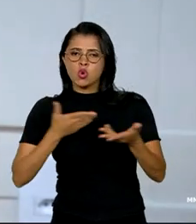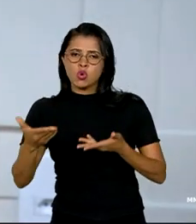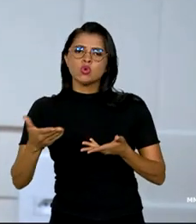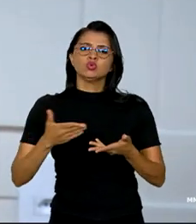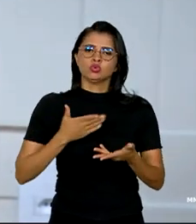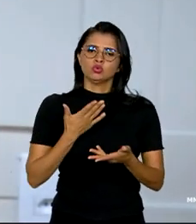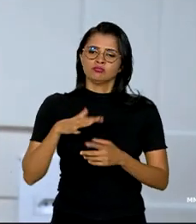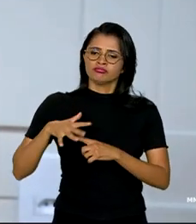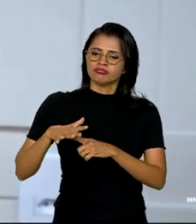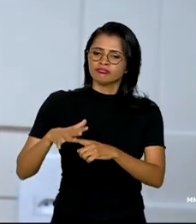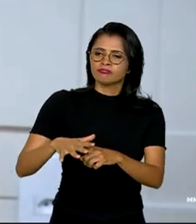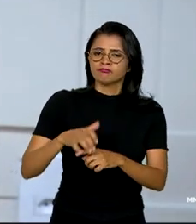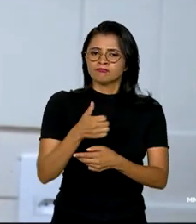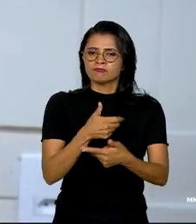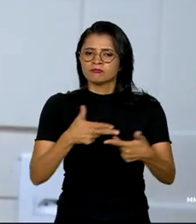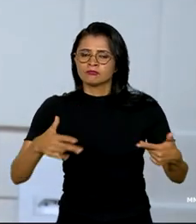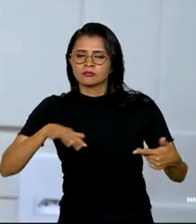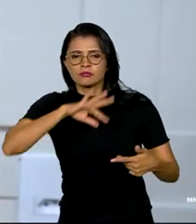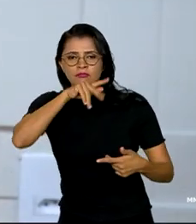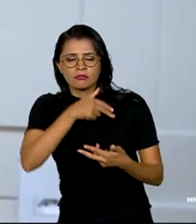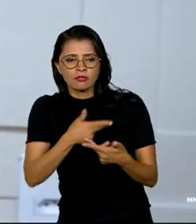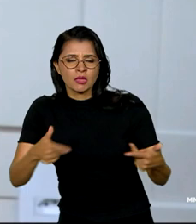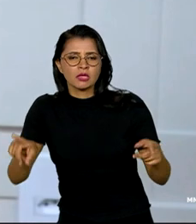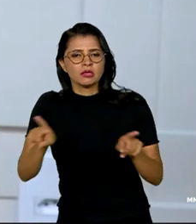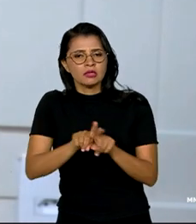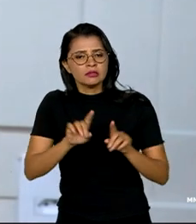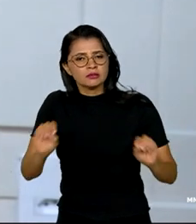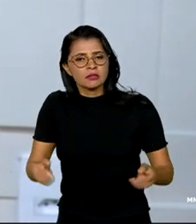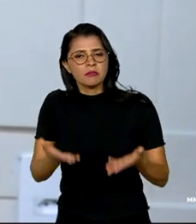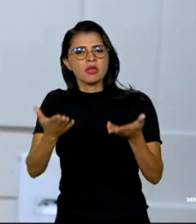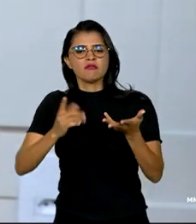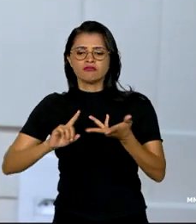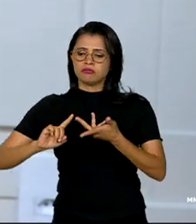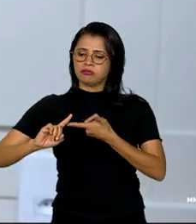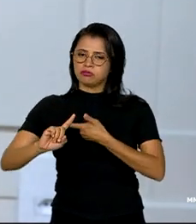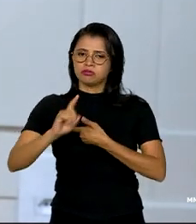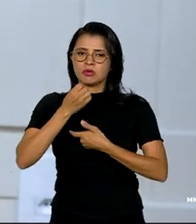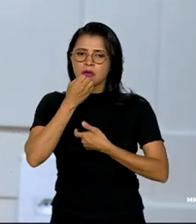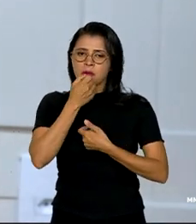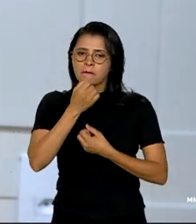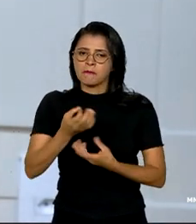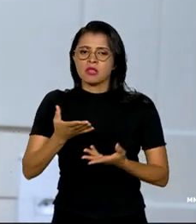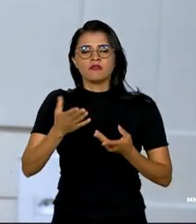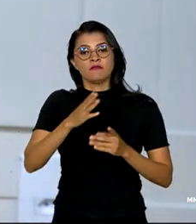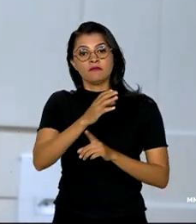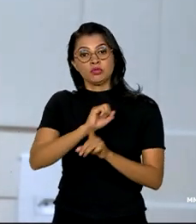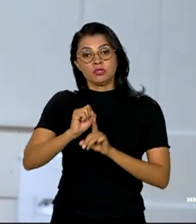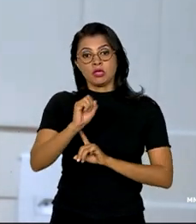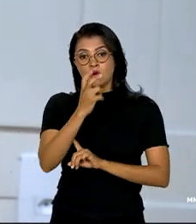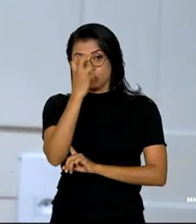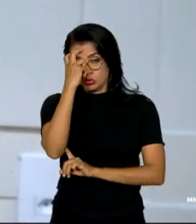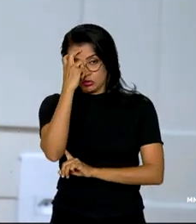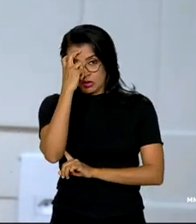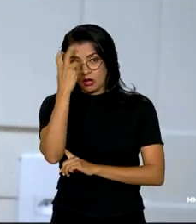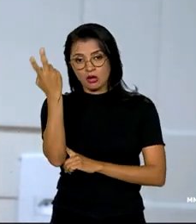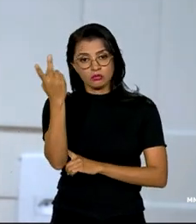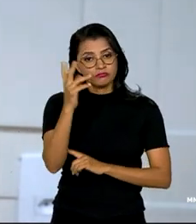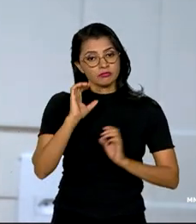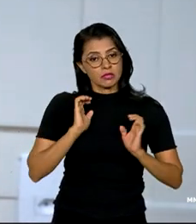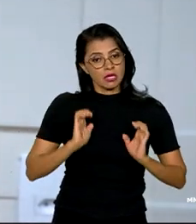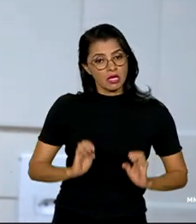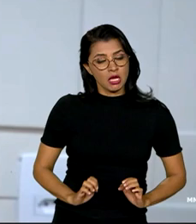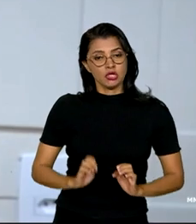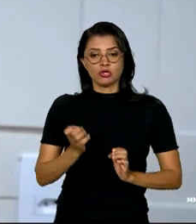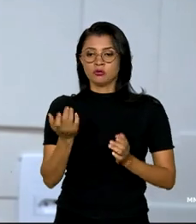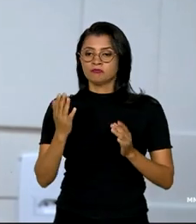ecossistêmicos e provedor de inúmeros benefícios sociais, culturais, éticos,